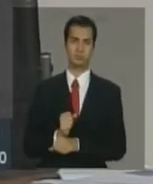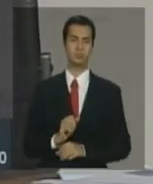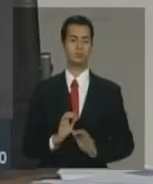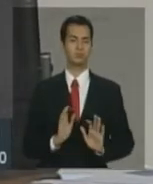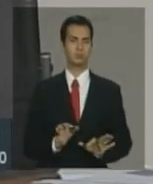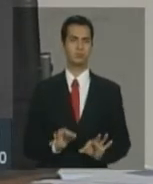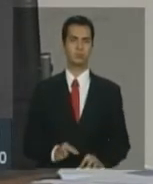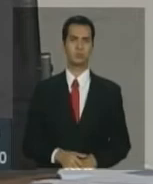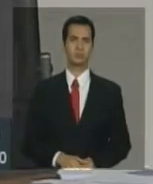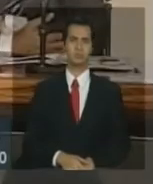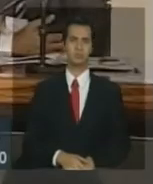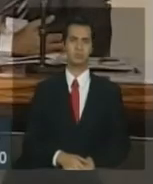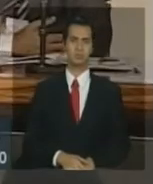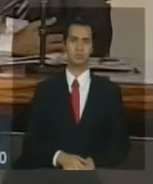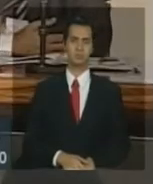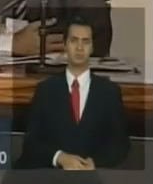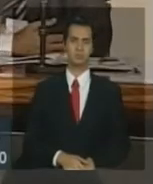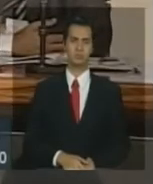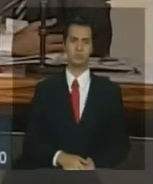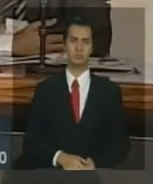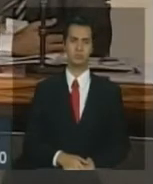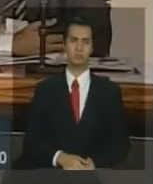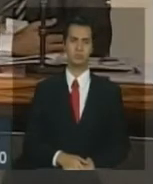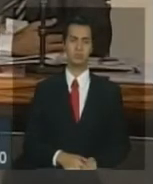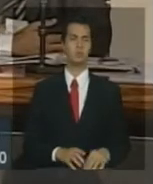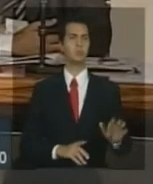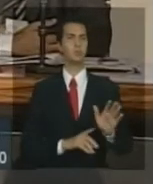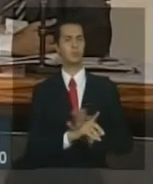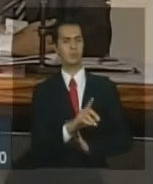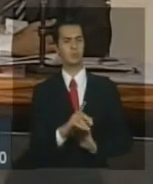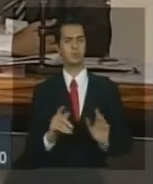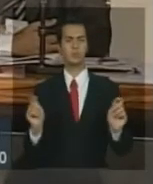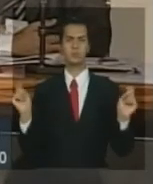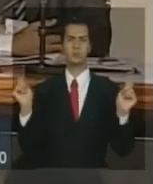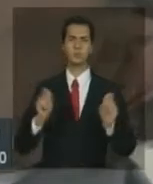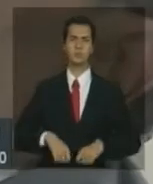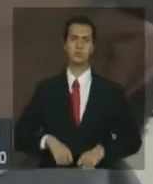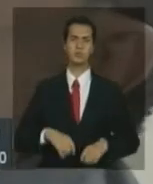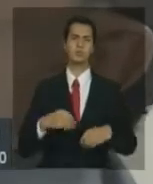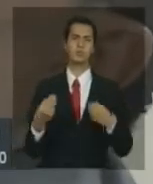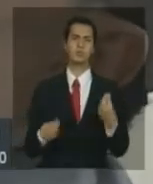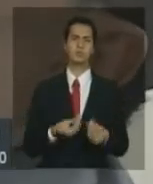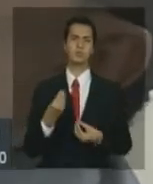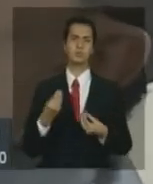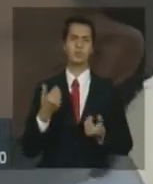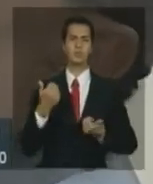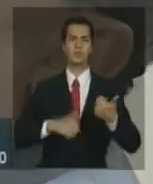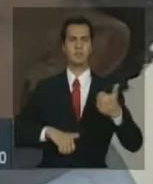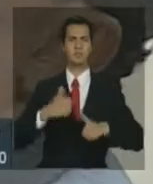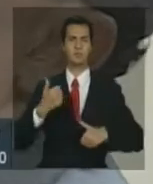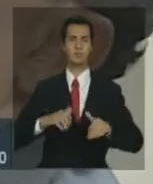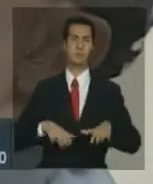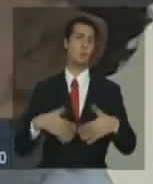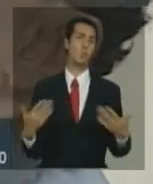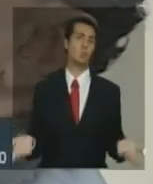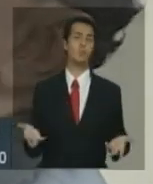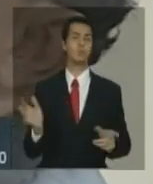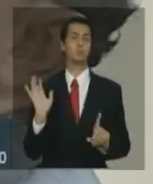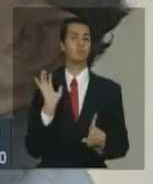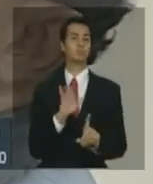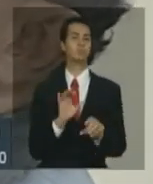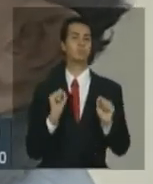Em relação à previdência, ministro, o senhor pode avaliar, do ponto de vista fiscal, qual o impacto que terá essa nova